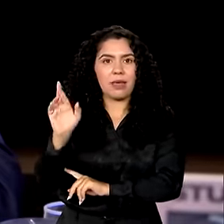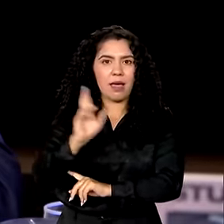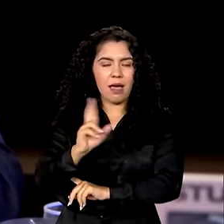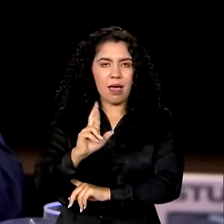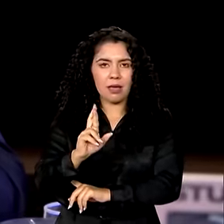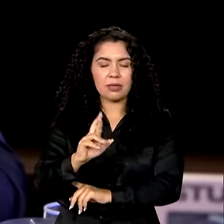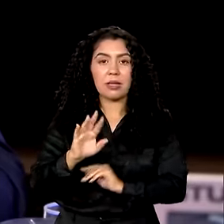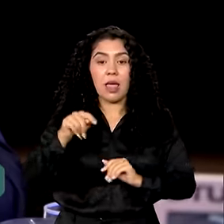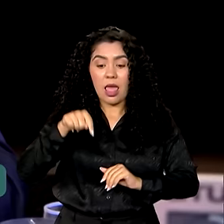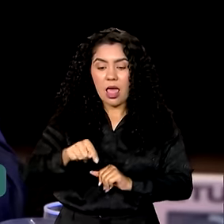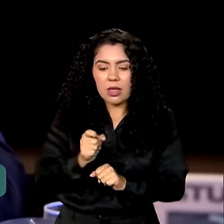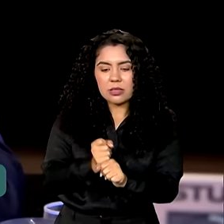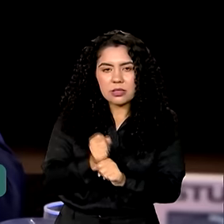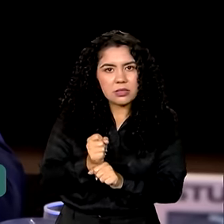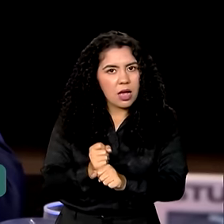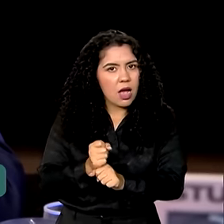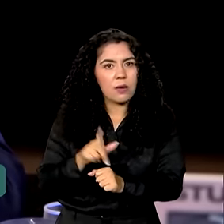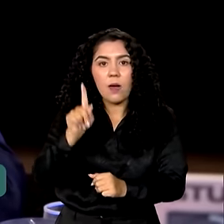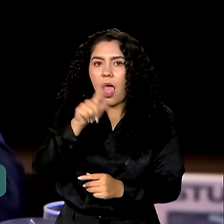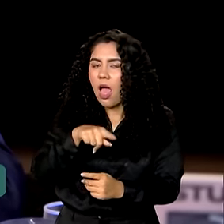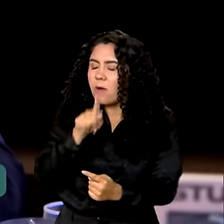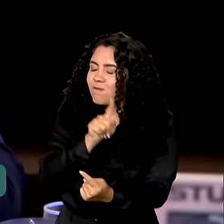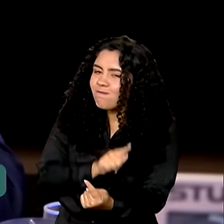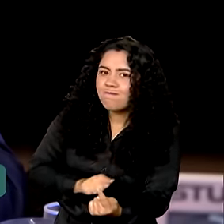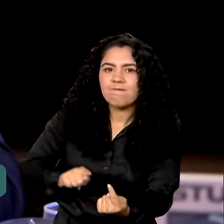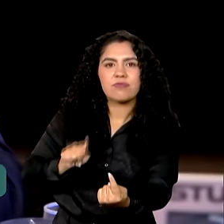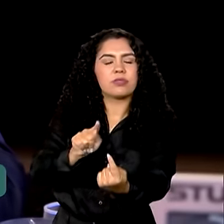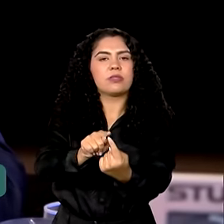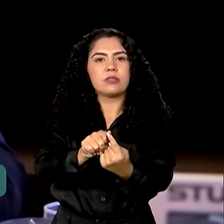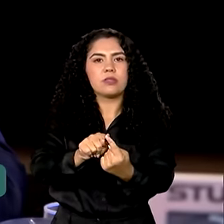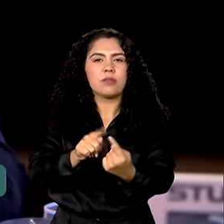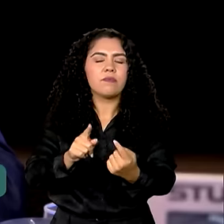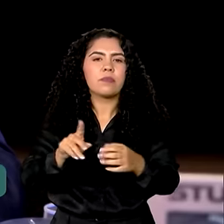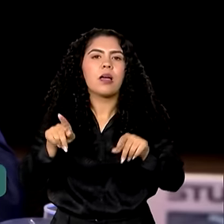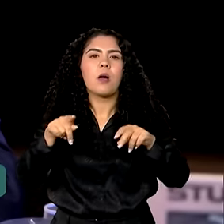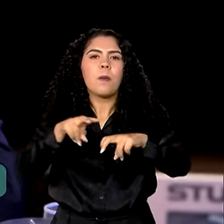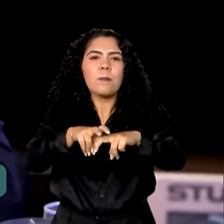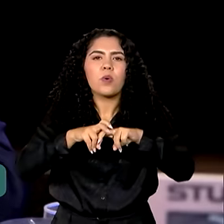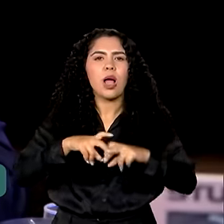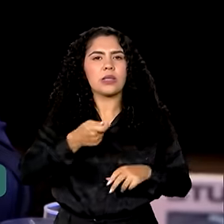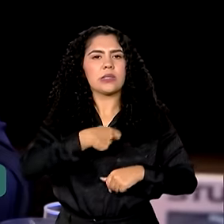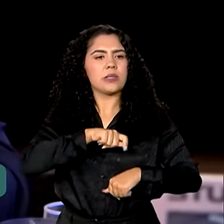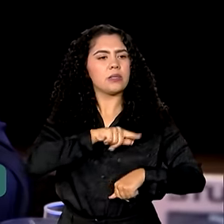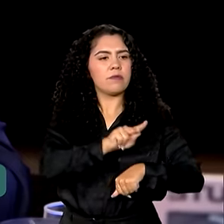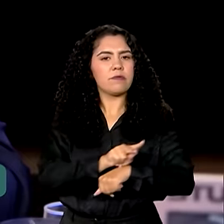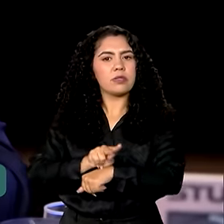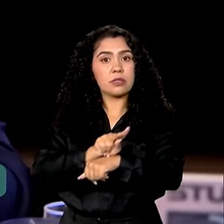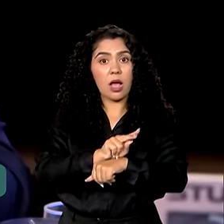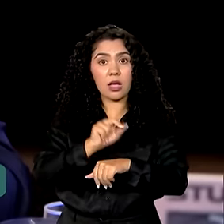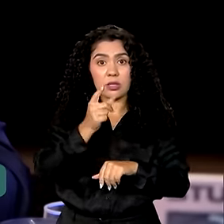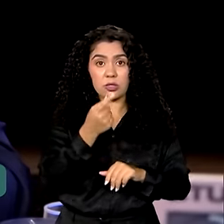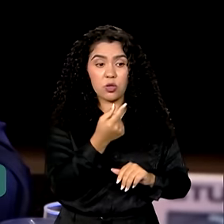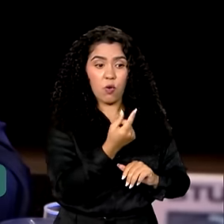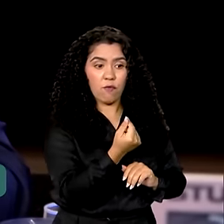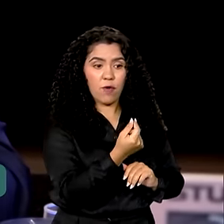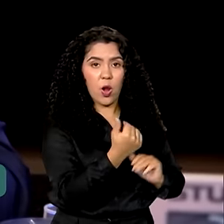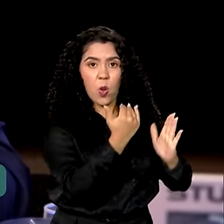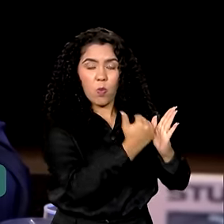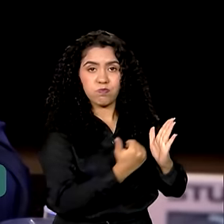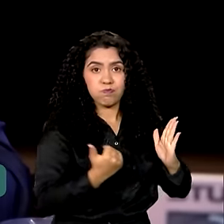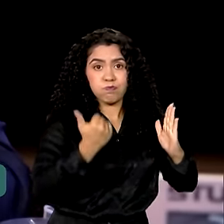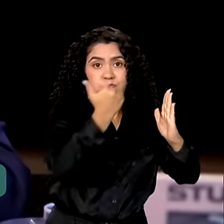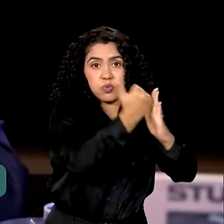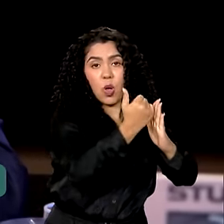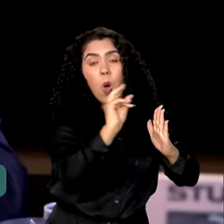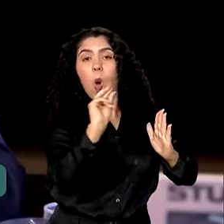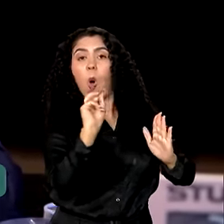ano nós ficamos num dilema por conta da questão fiscal. Se nós aumentaríamos o volume de recurso ou se nós